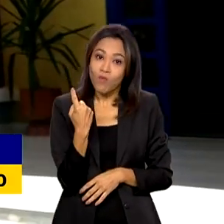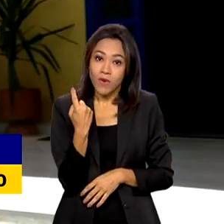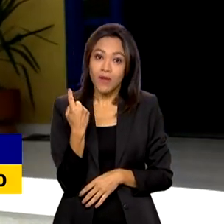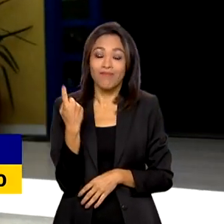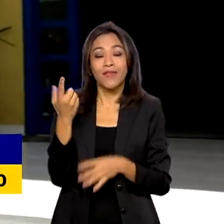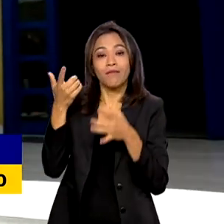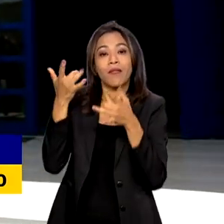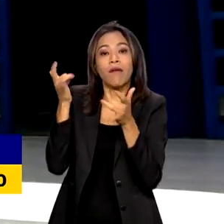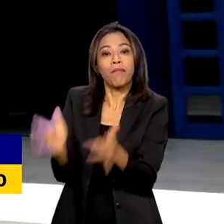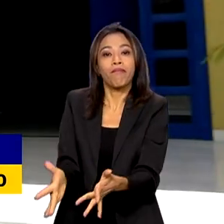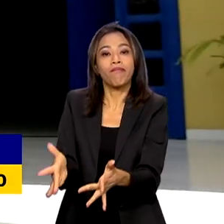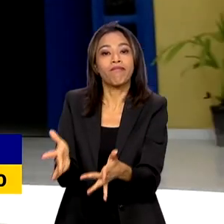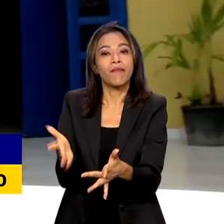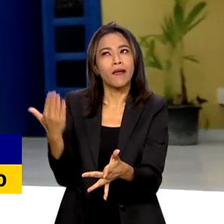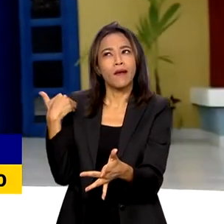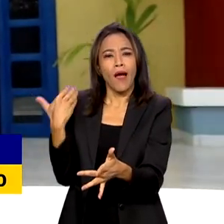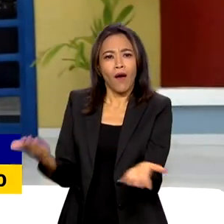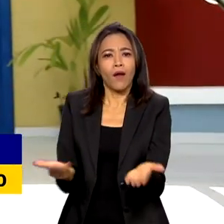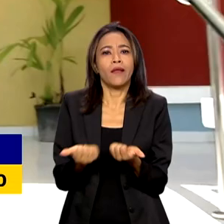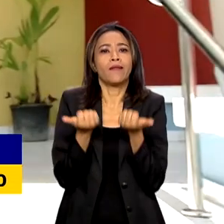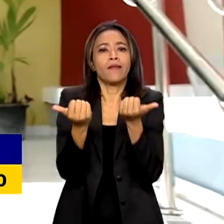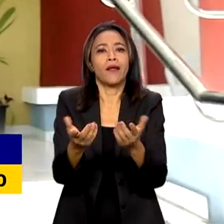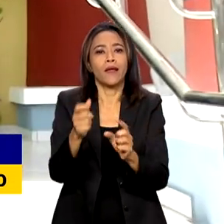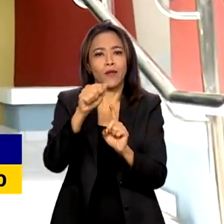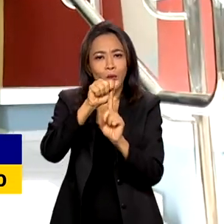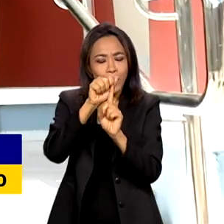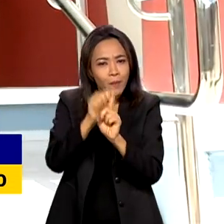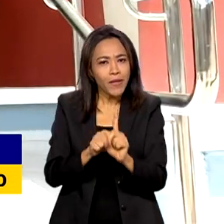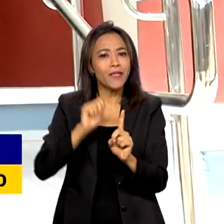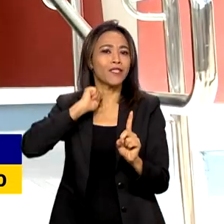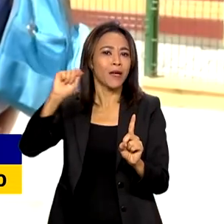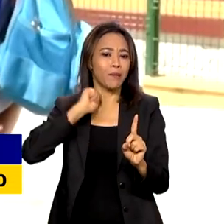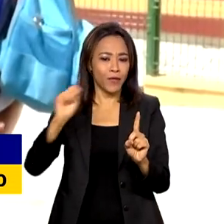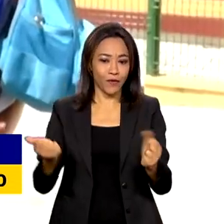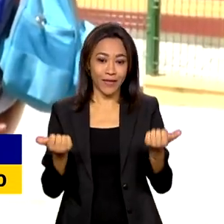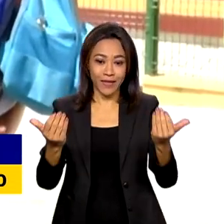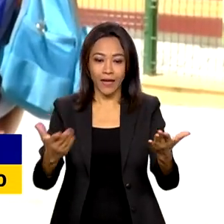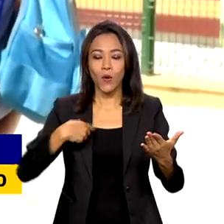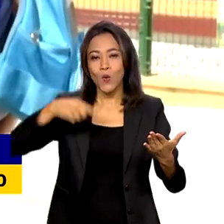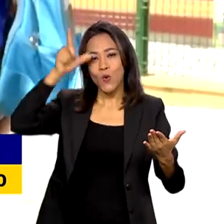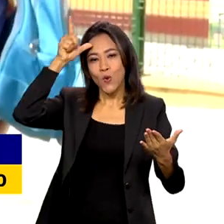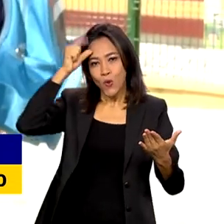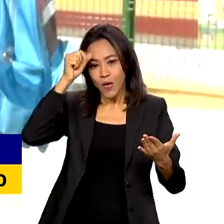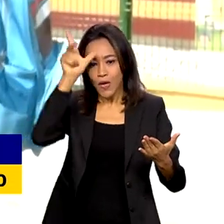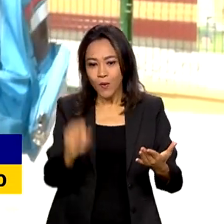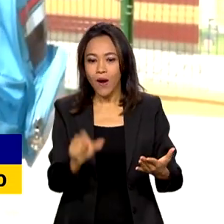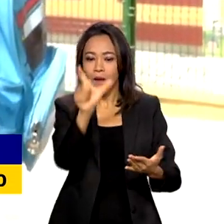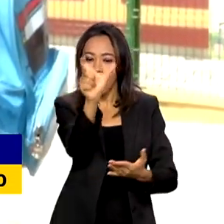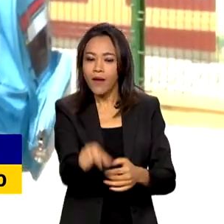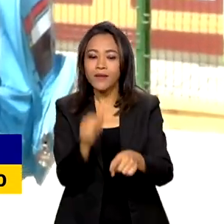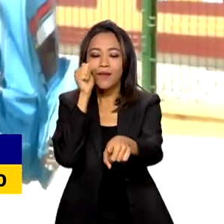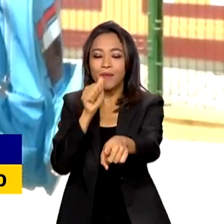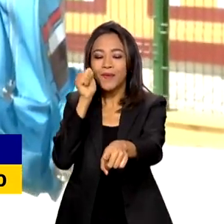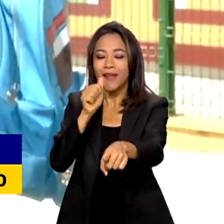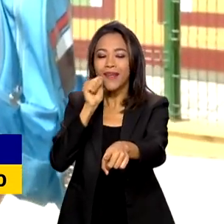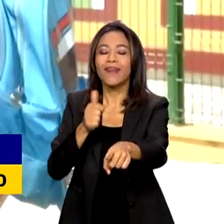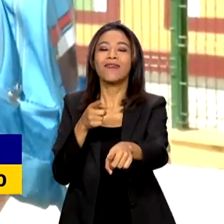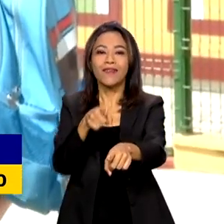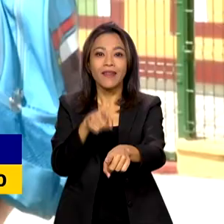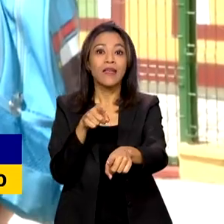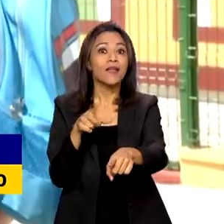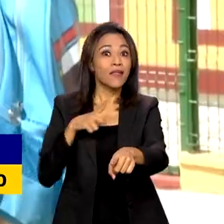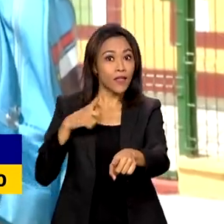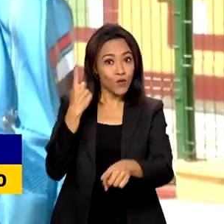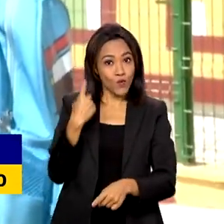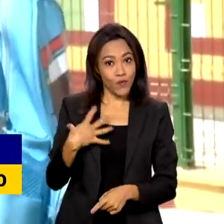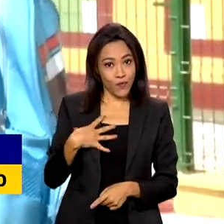É entregue no início de abril. O local traz alívio para cidadãos como a garçonete Francineide de Araújo, que